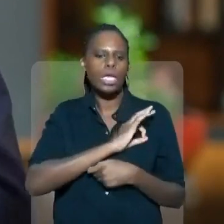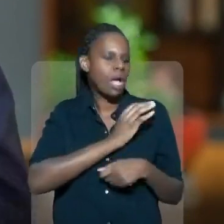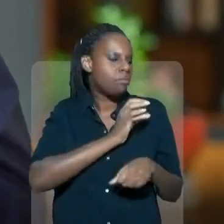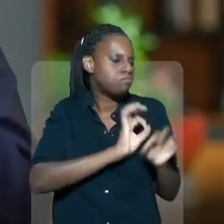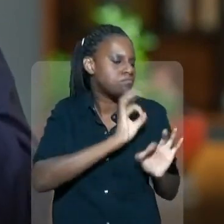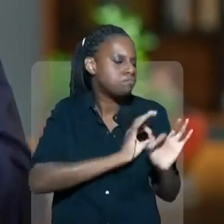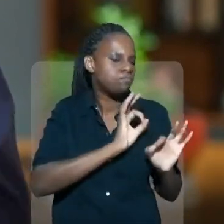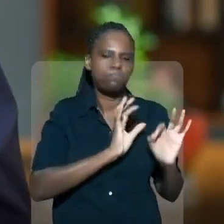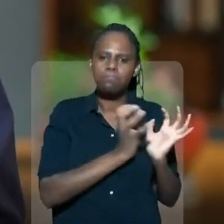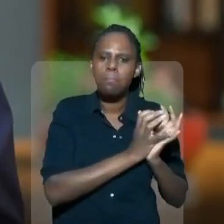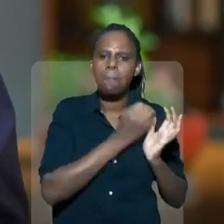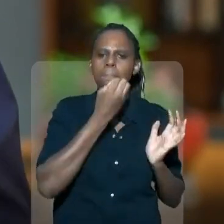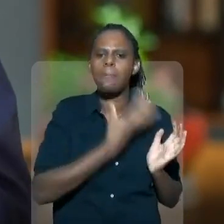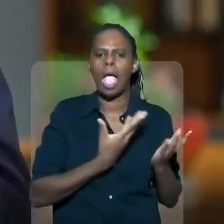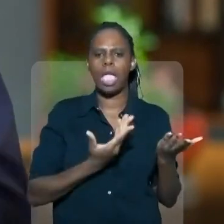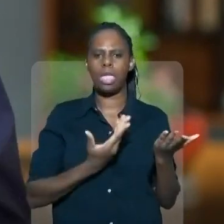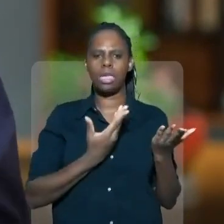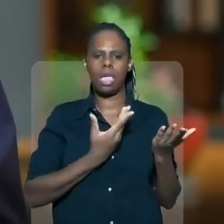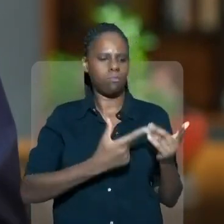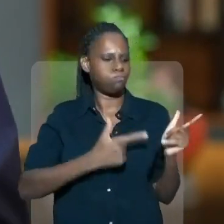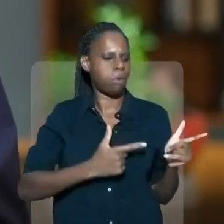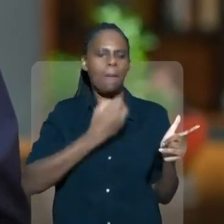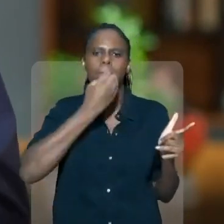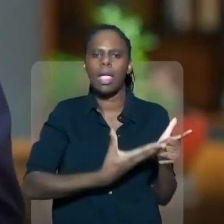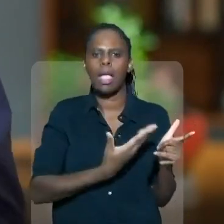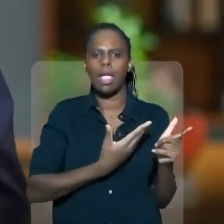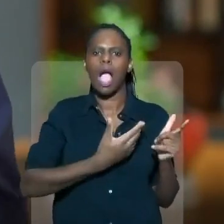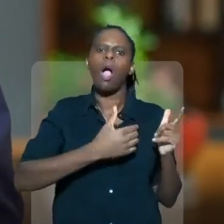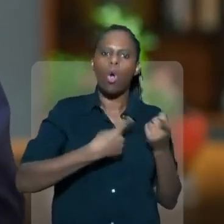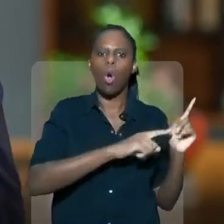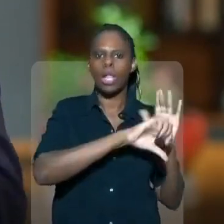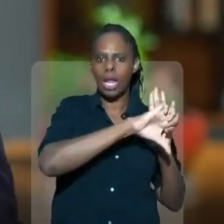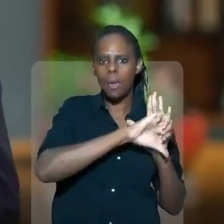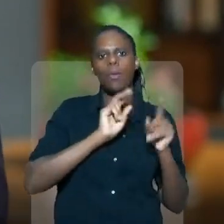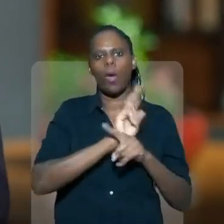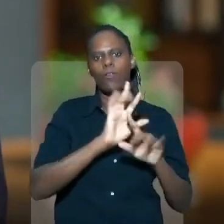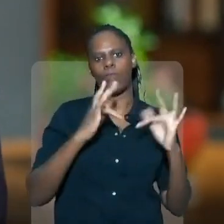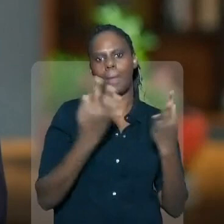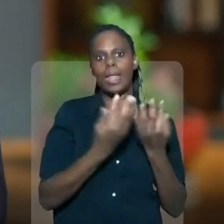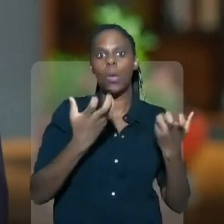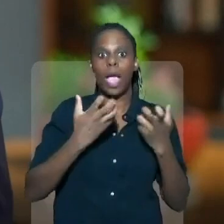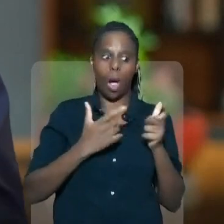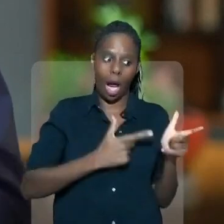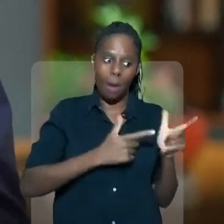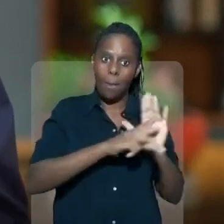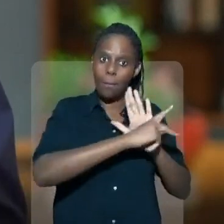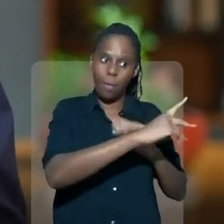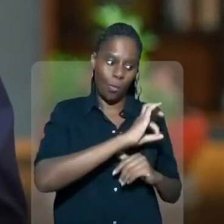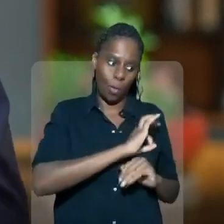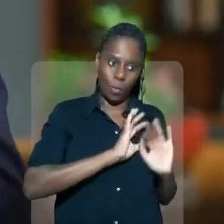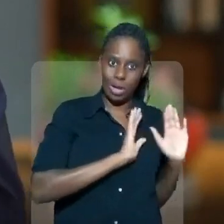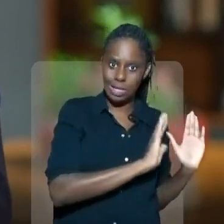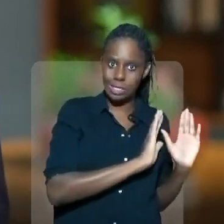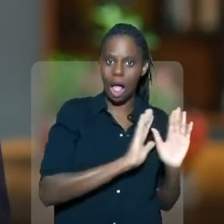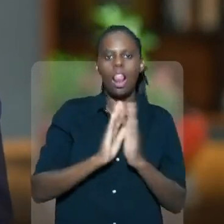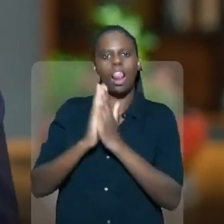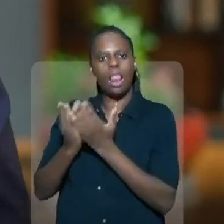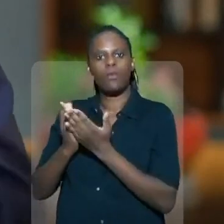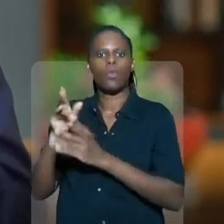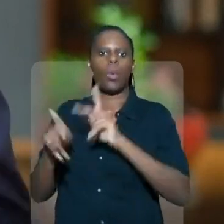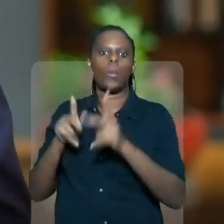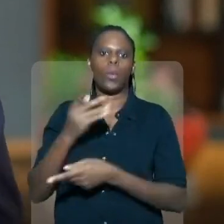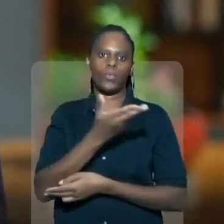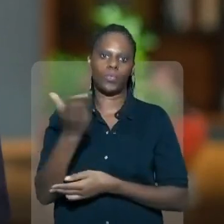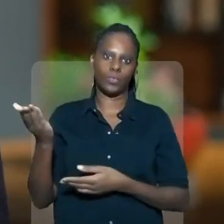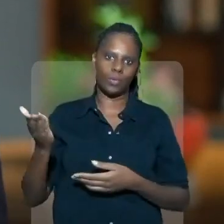Quero uma polícia bem treinada e bem armada para derrotar o crime e proteger a sua família. Quero armas nas mãos da polícia